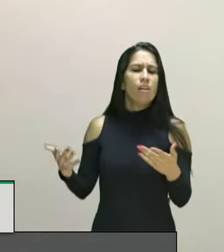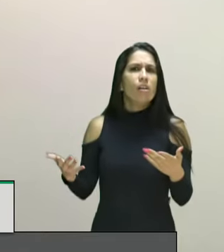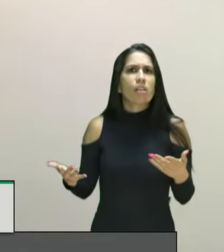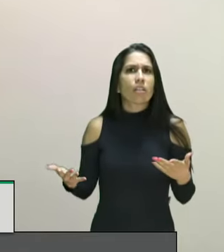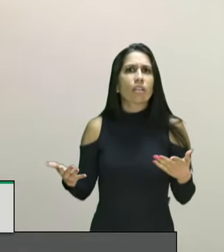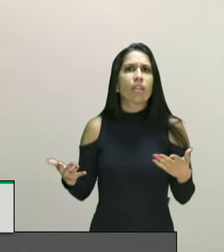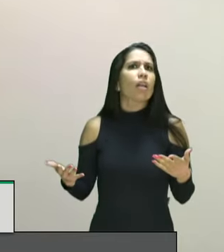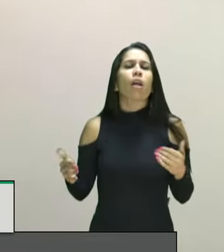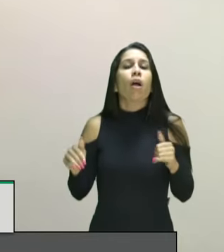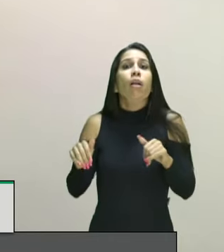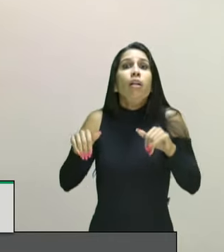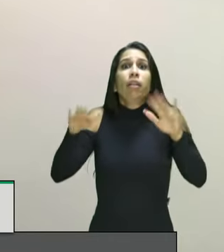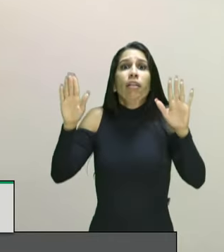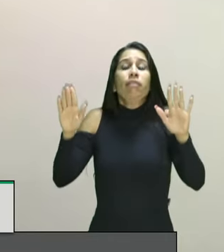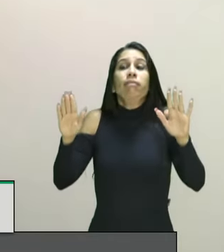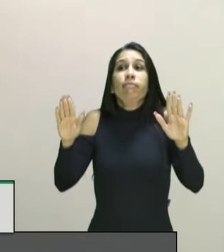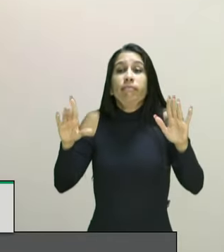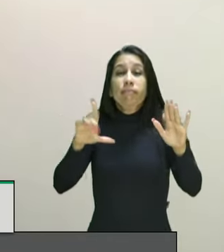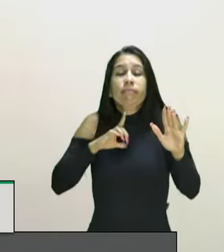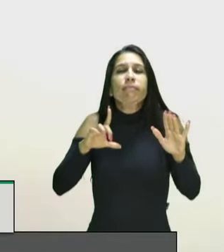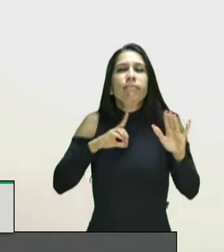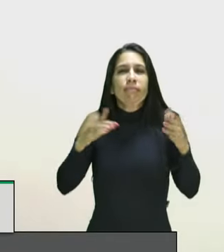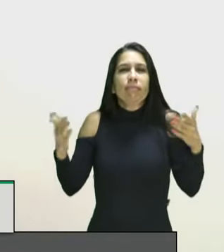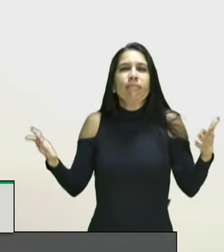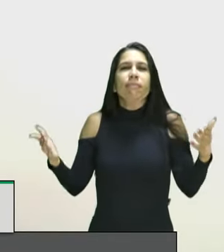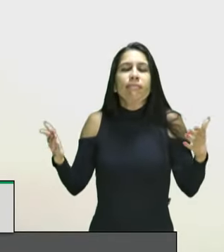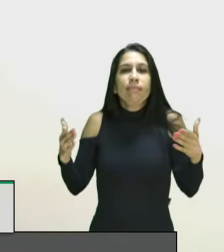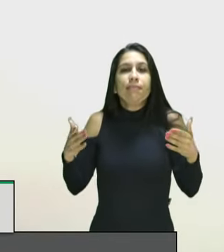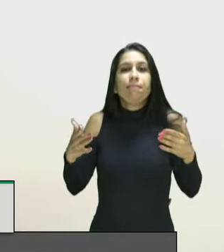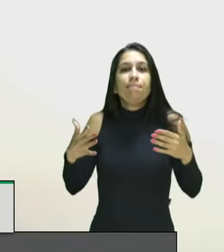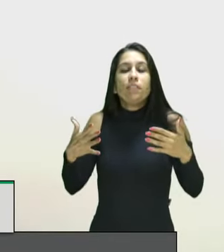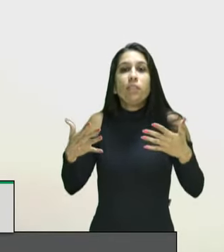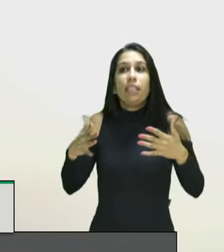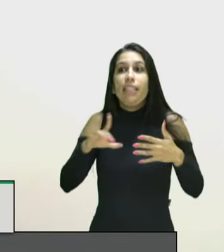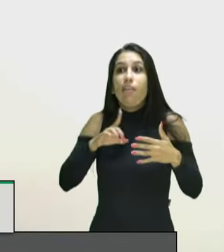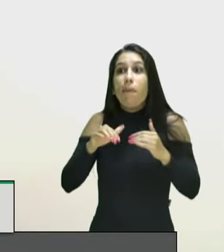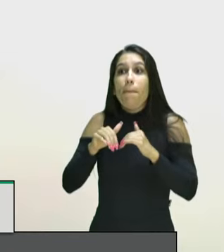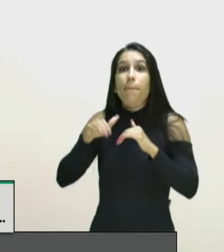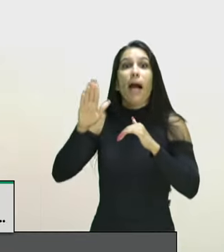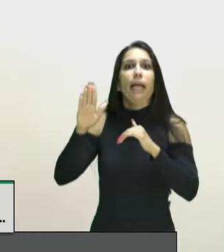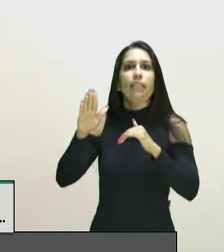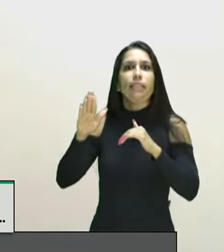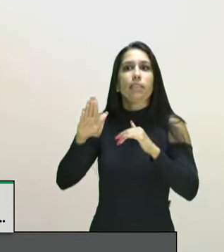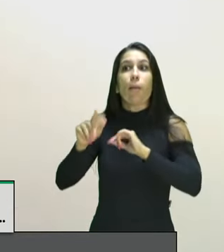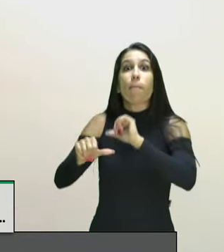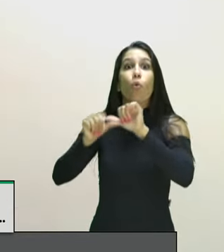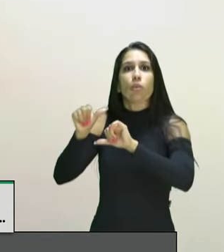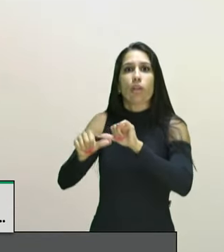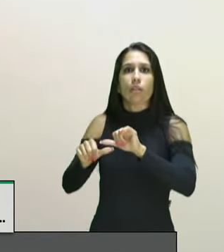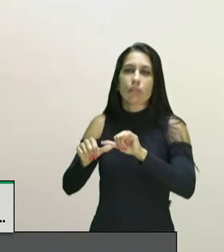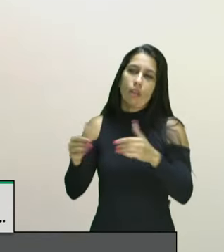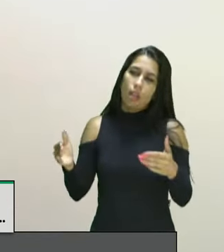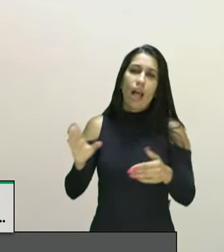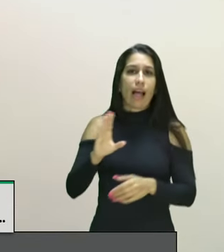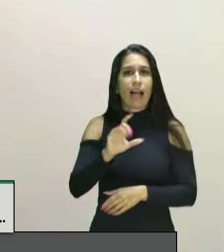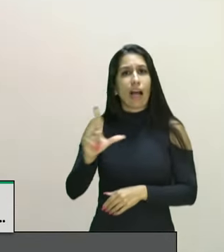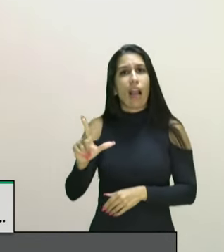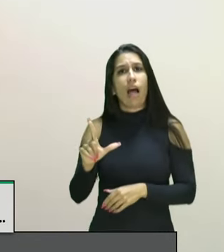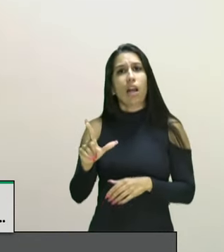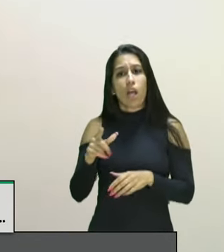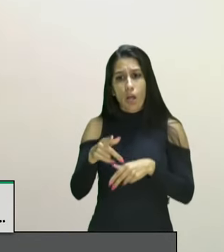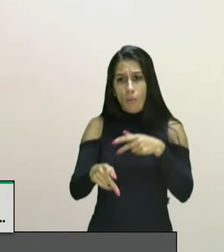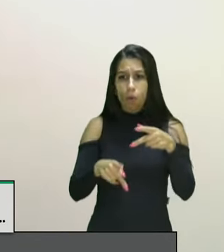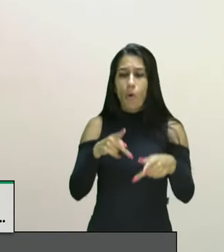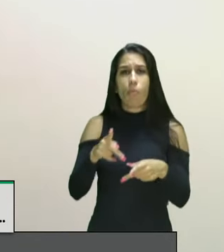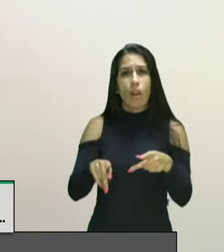quem foi mais impactado já que a população negra é a mais impactada quando há violência e homicídio é claro que foi a população negra então houve redução